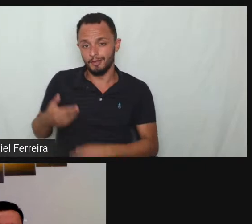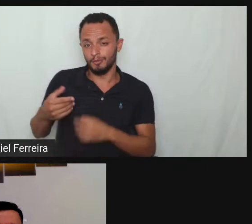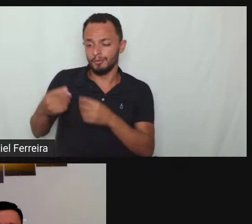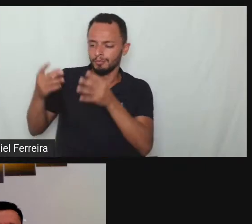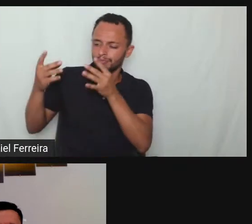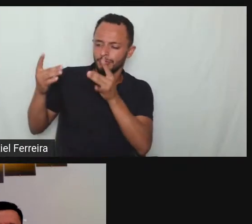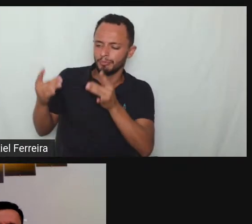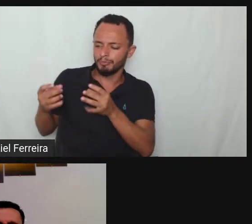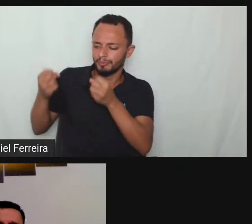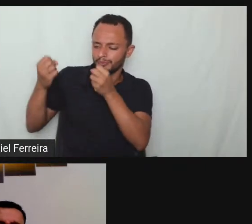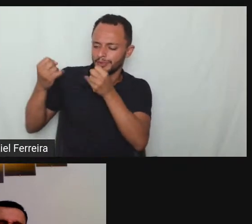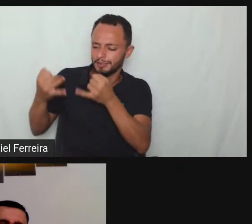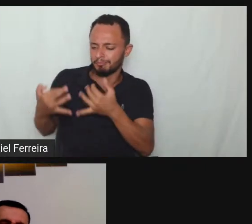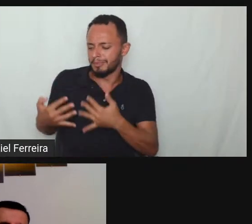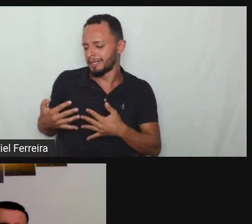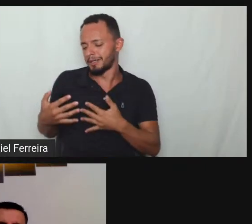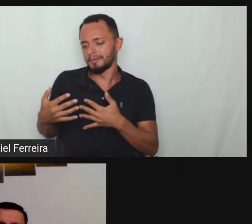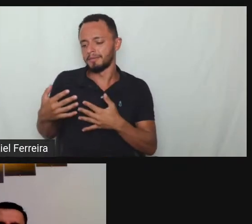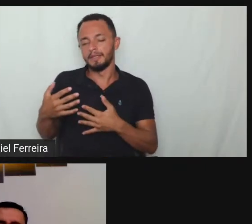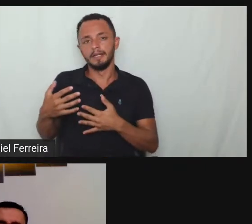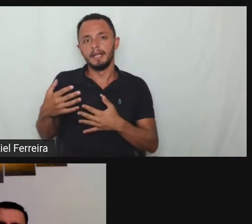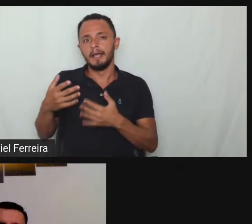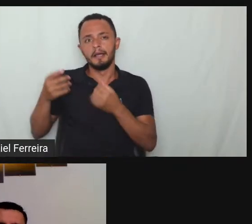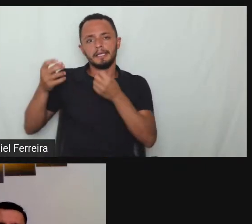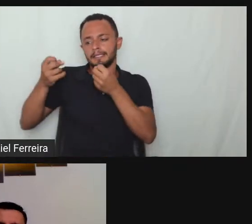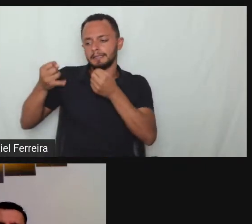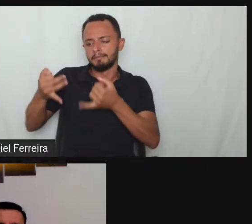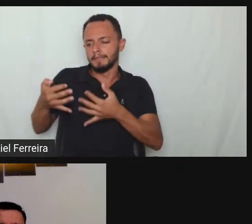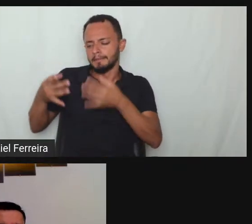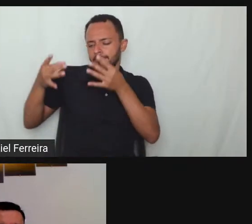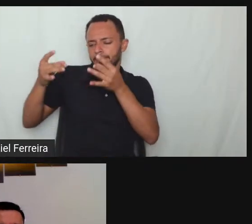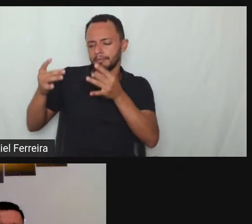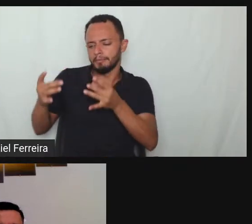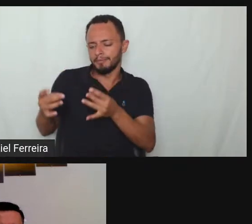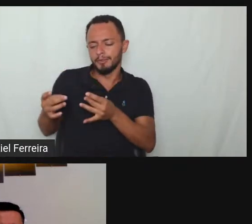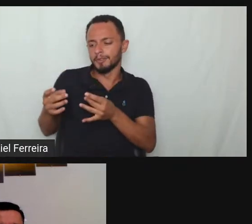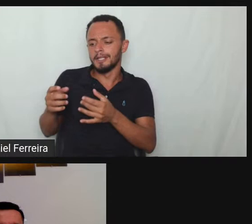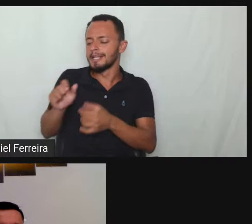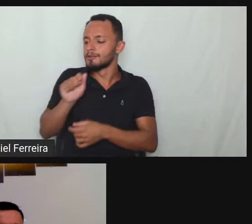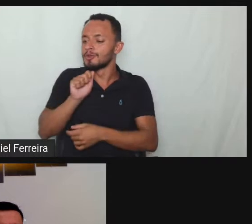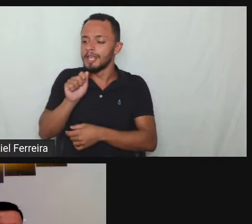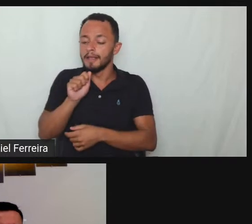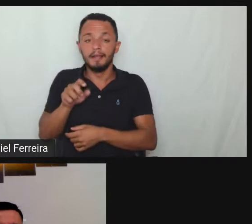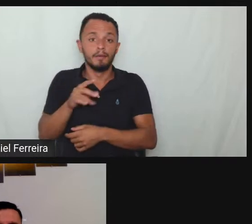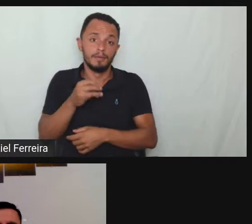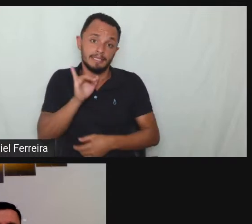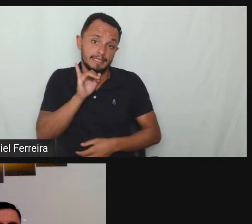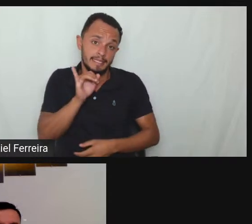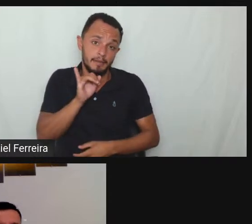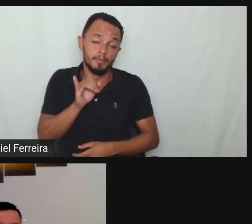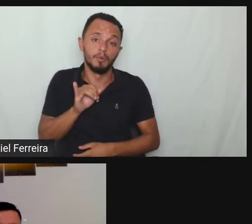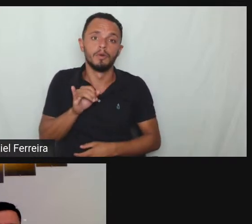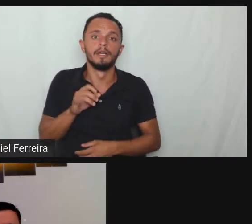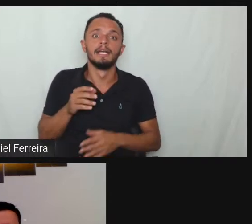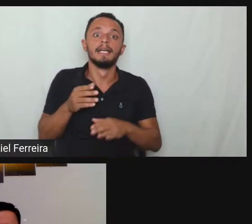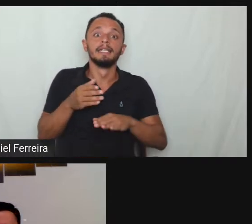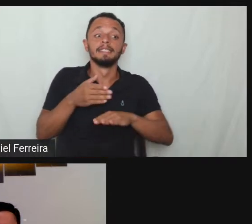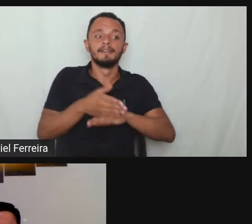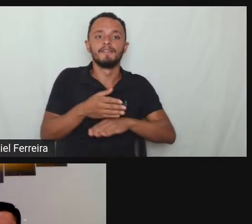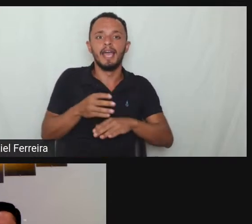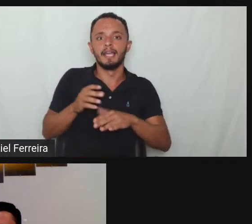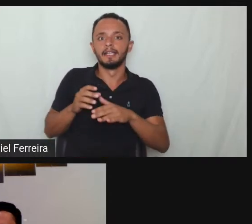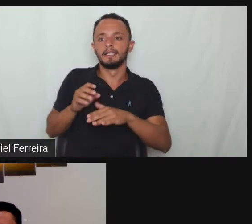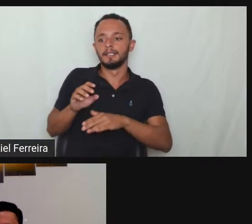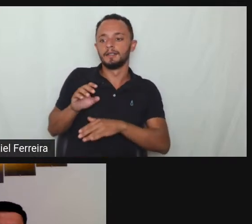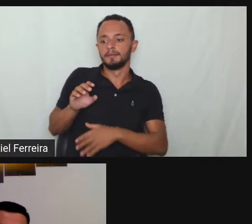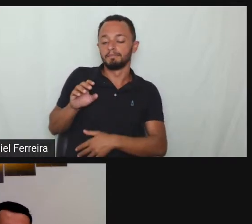mas se for buscar o Ministério do Trabalho e pedir uma consulta em nome da empresa da RAIS ou do CAGET que